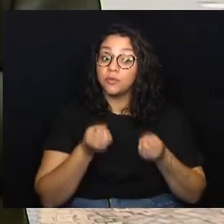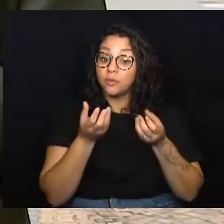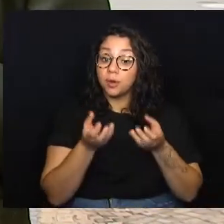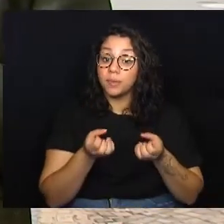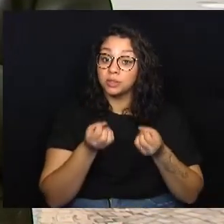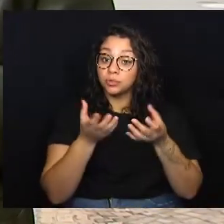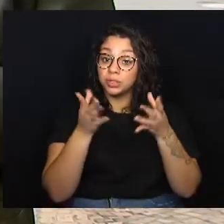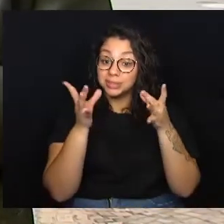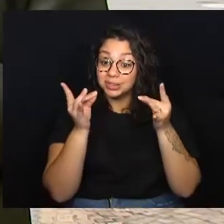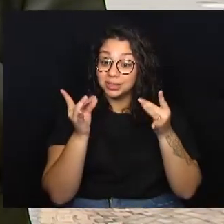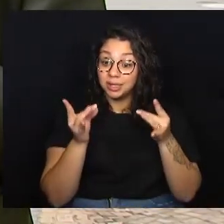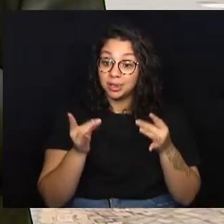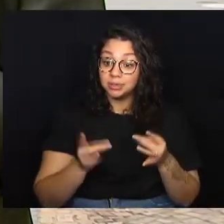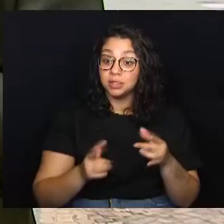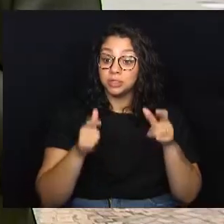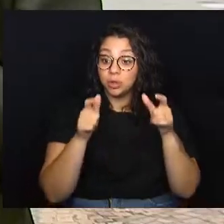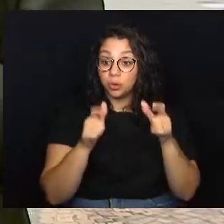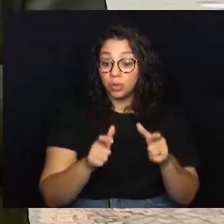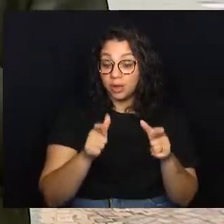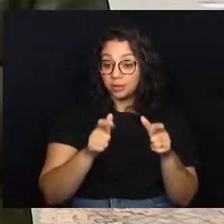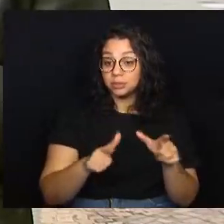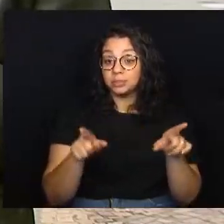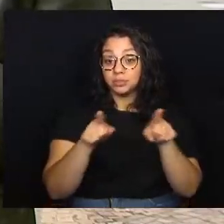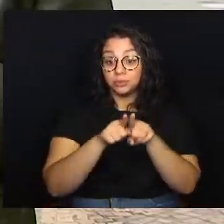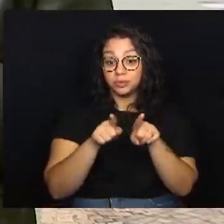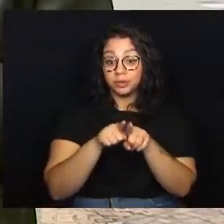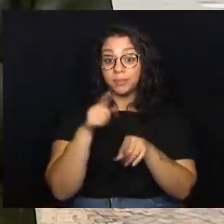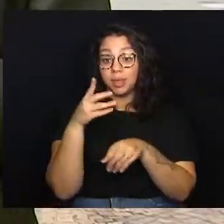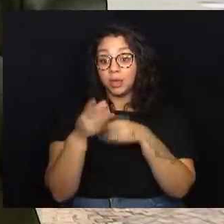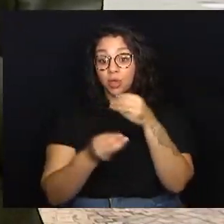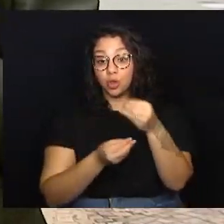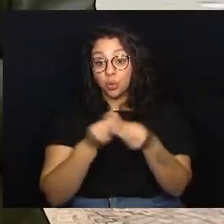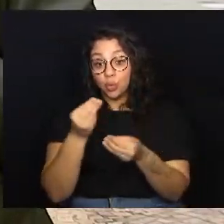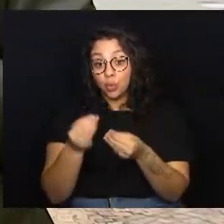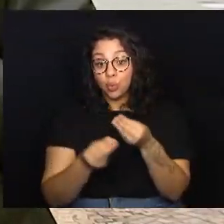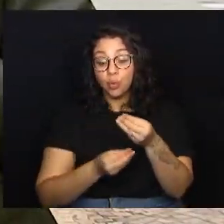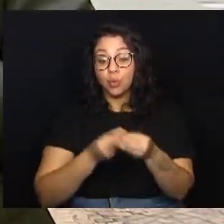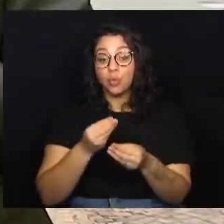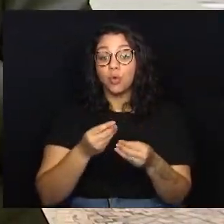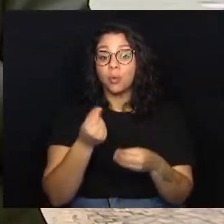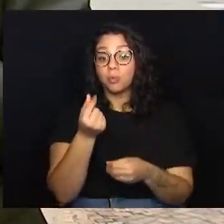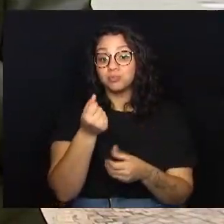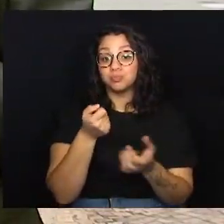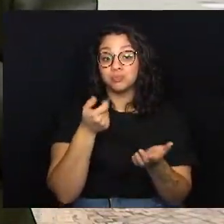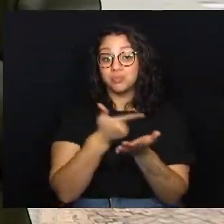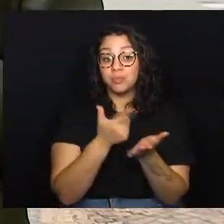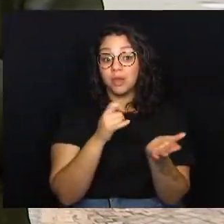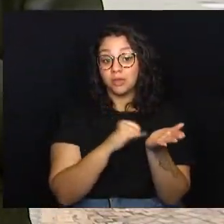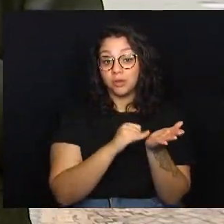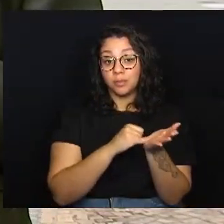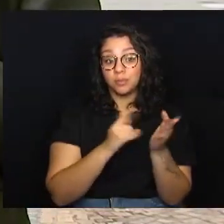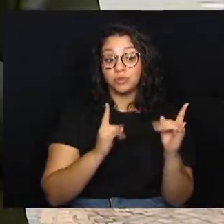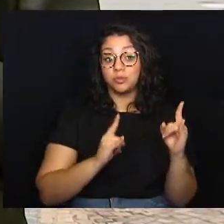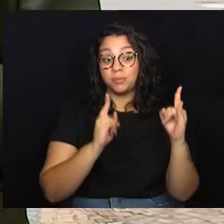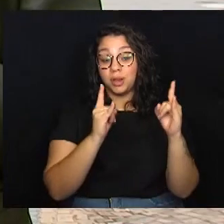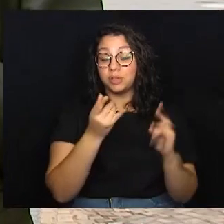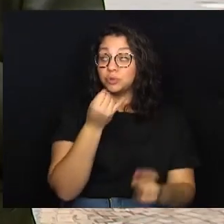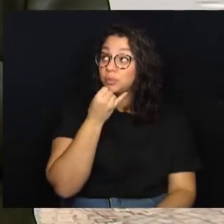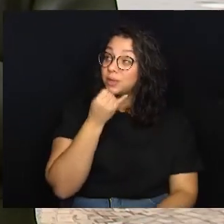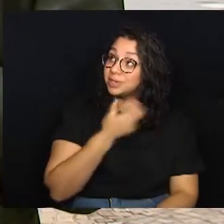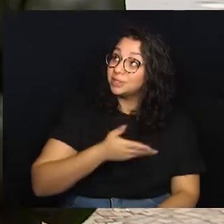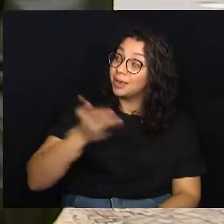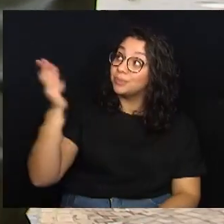solicita informações detalhadas sobre a localização e também a situação tributária desses imóveis